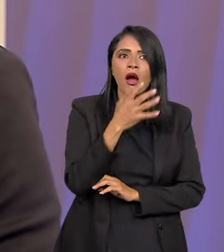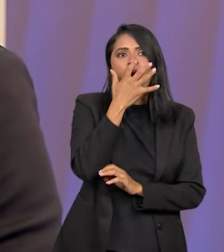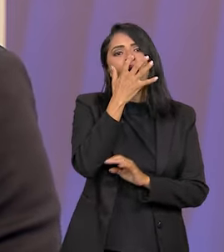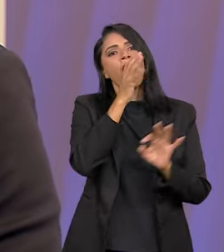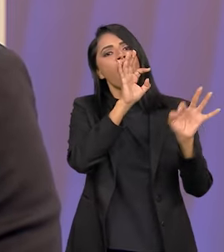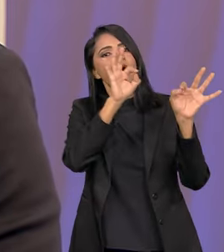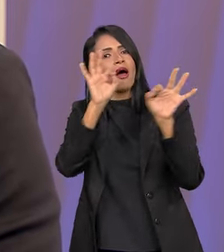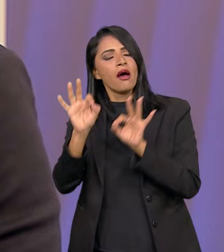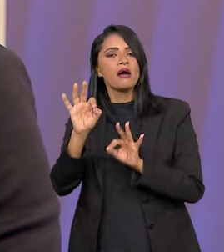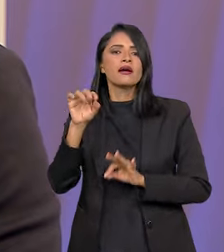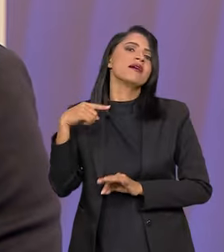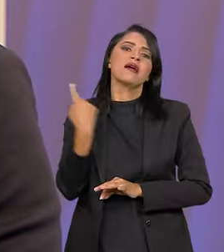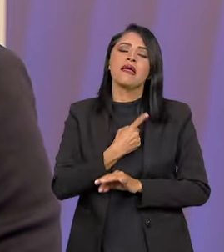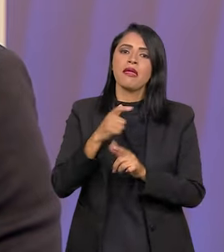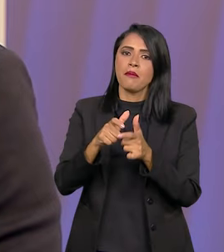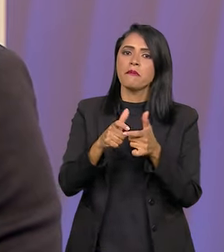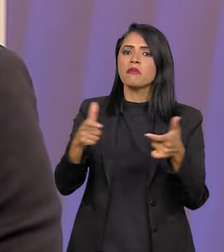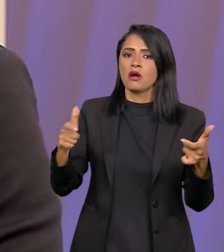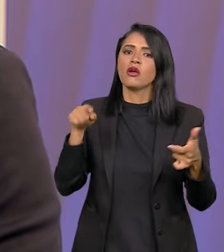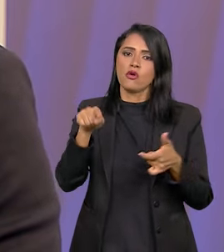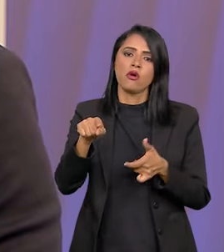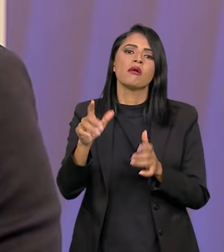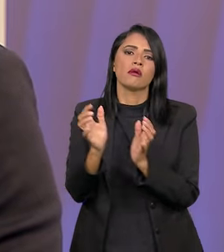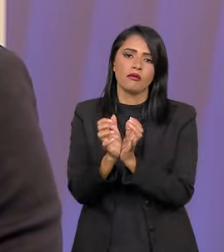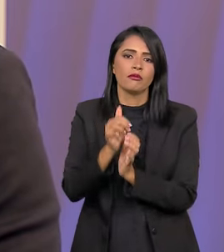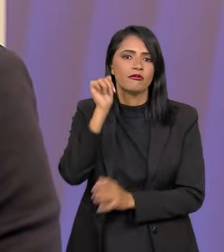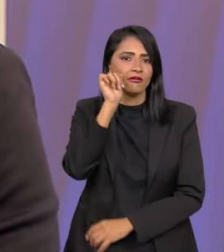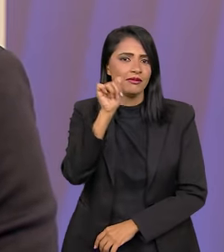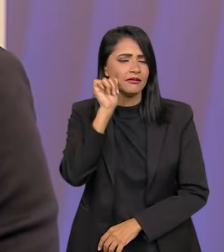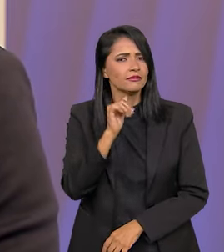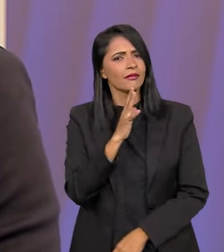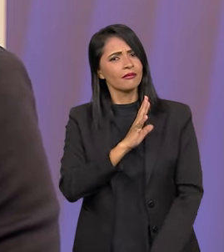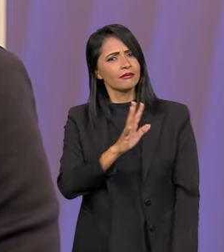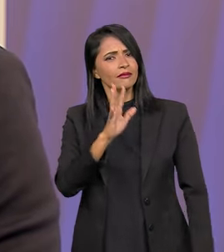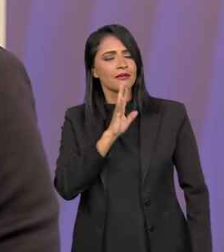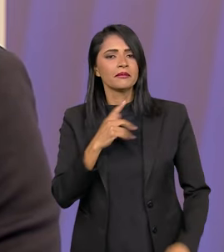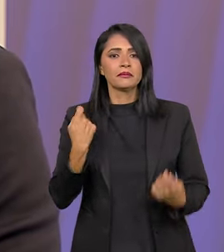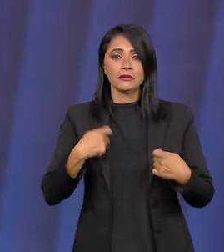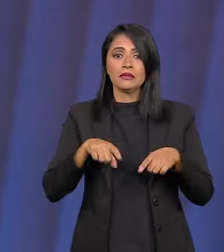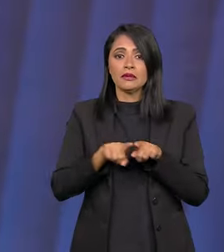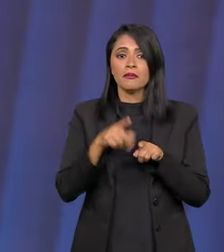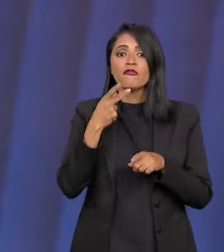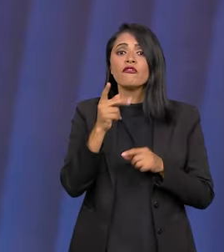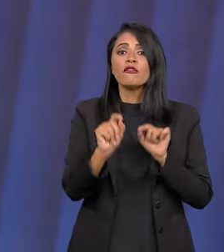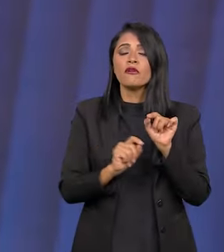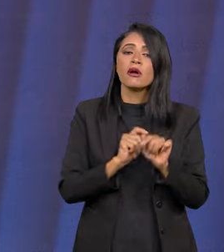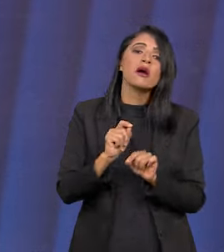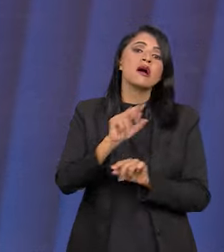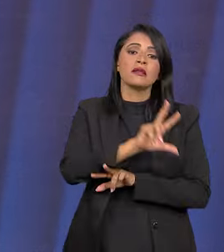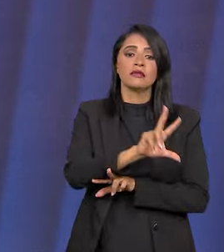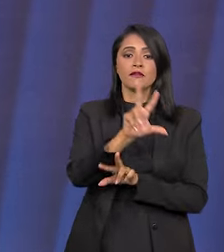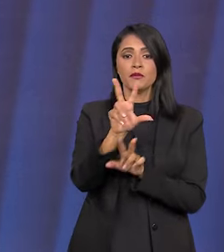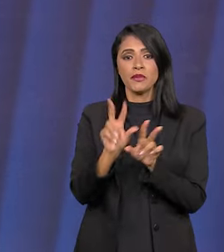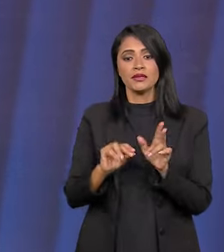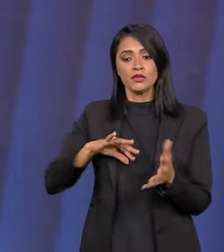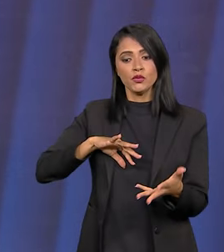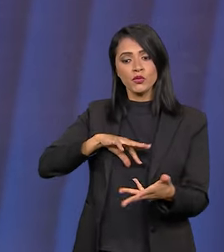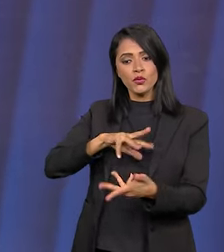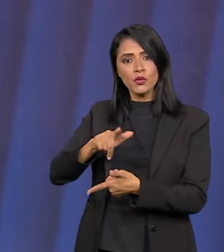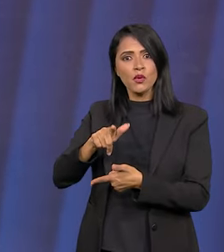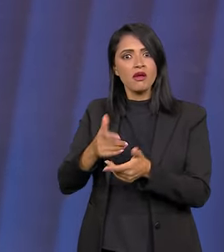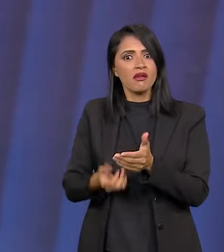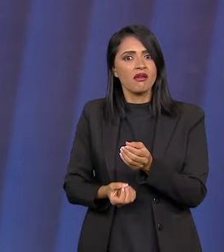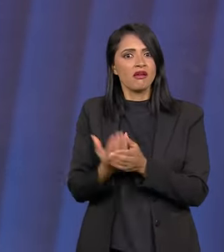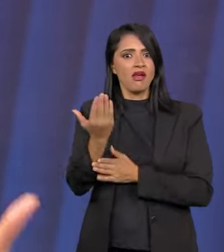feminino, que é o nosso maior, a maior audiência é do público feminino. Bacana. E precisamos falar também de TV